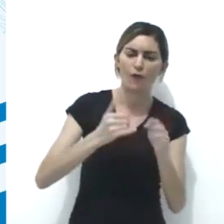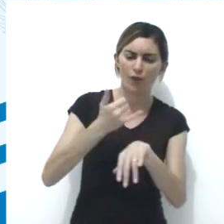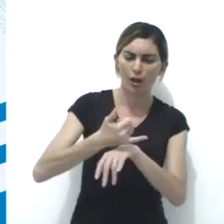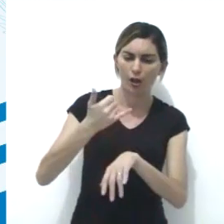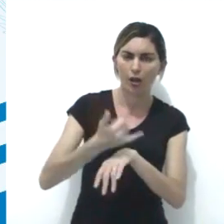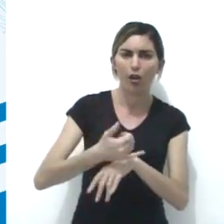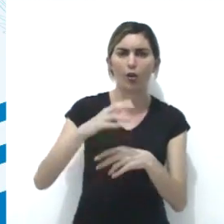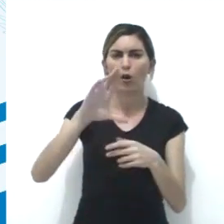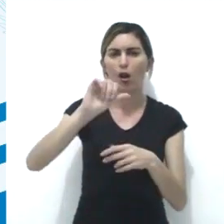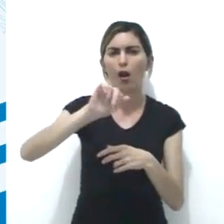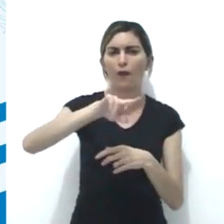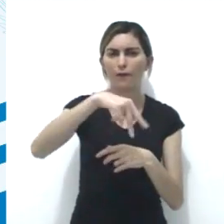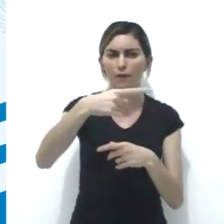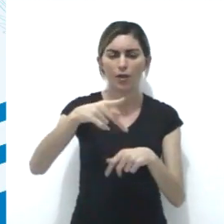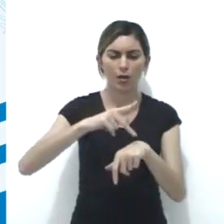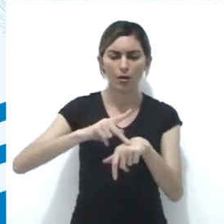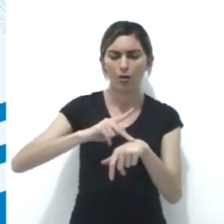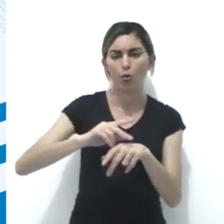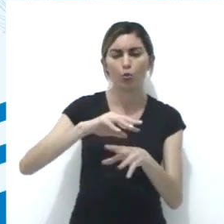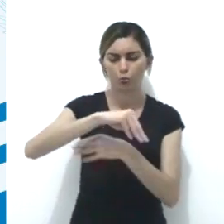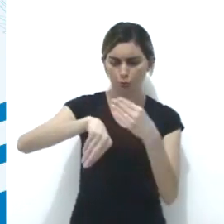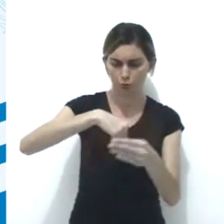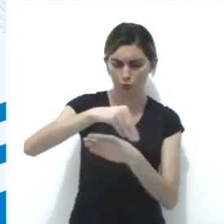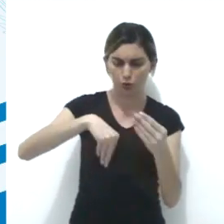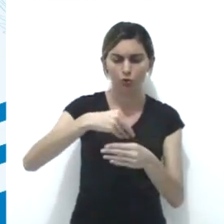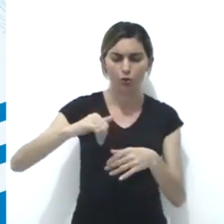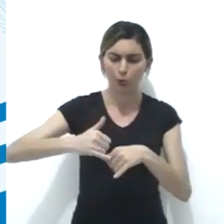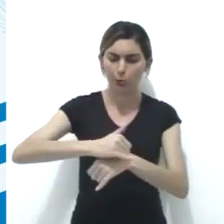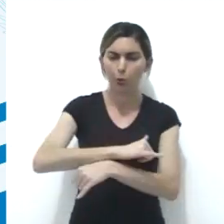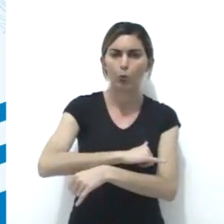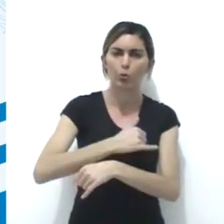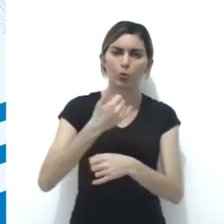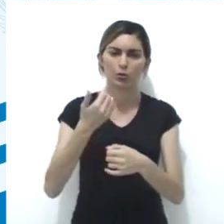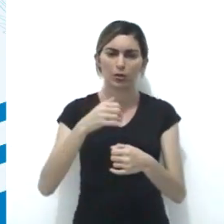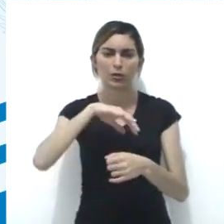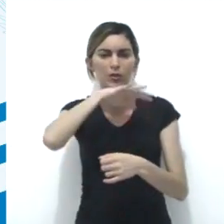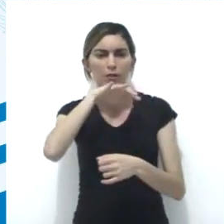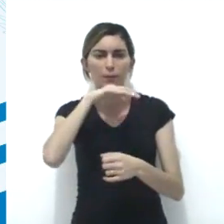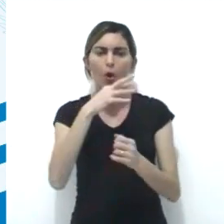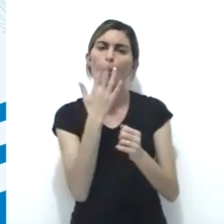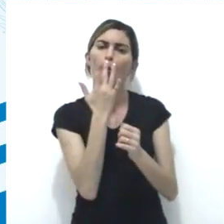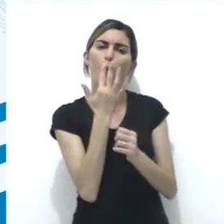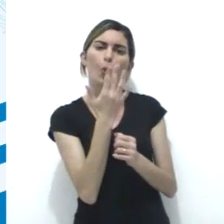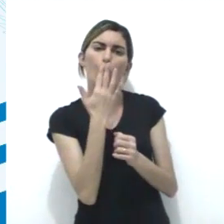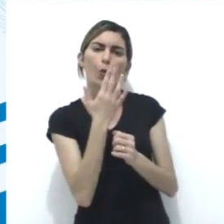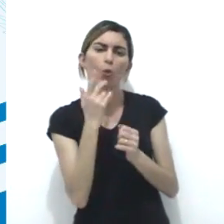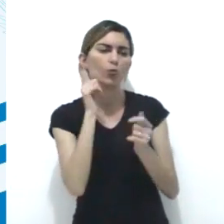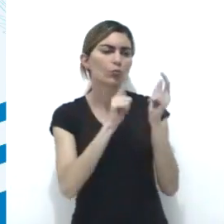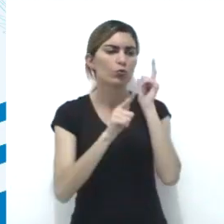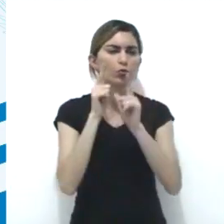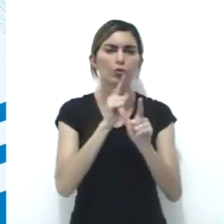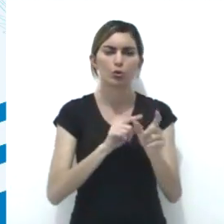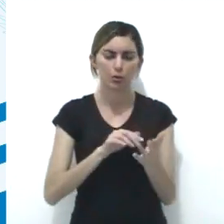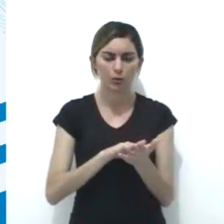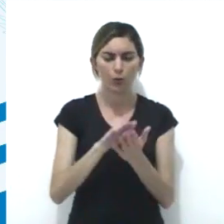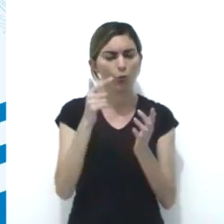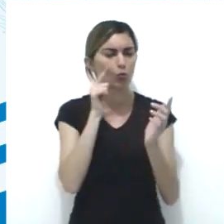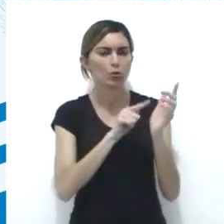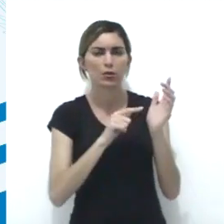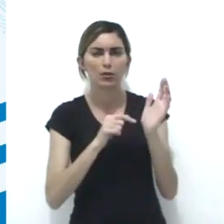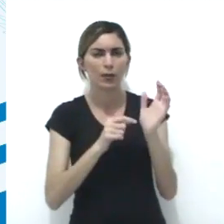óxido de ferro, carvão, tudo isso misturado à gordura animal para dar cor e conseguir